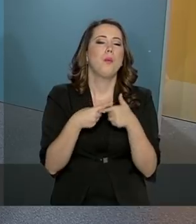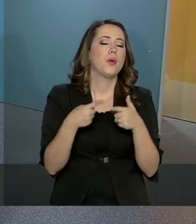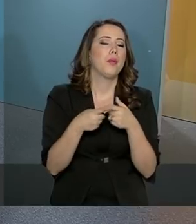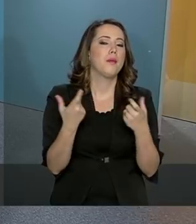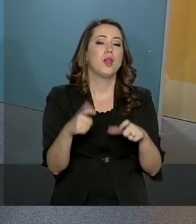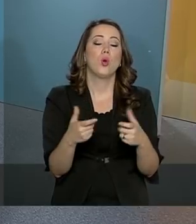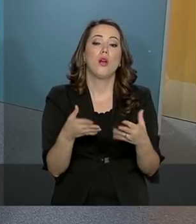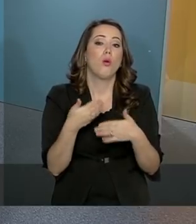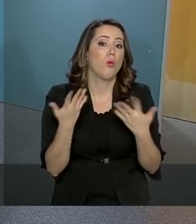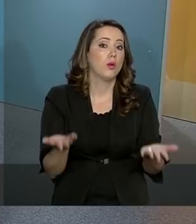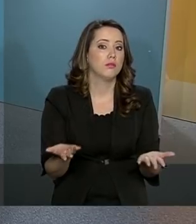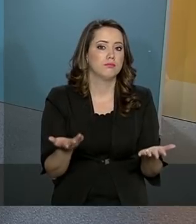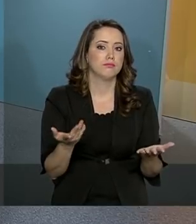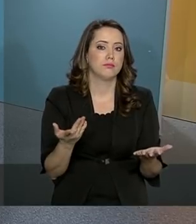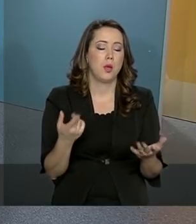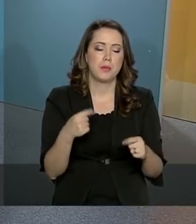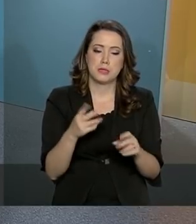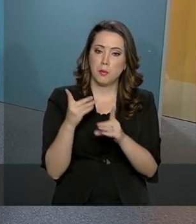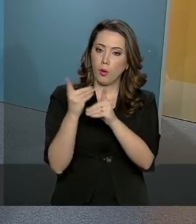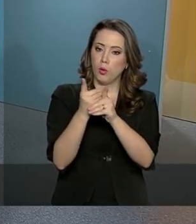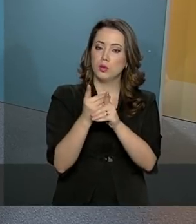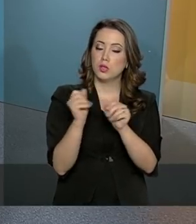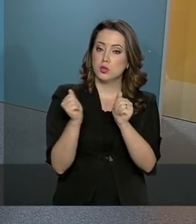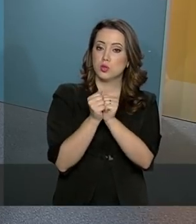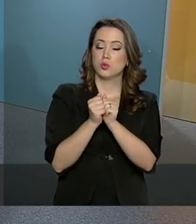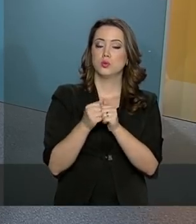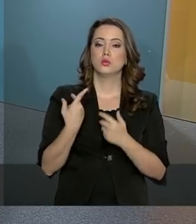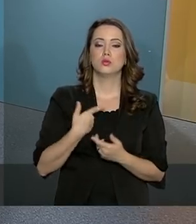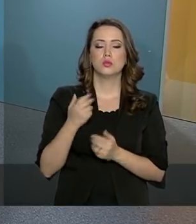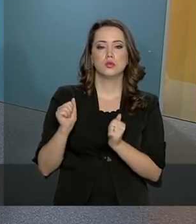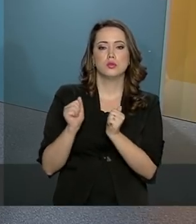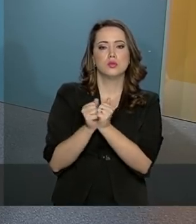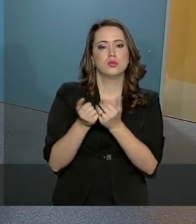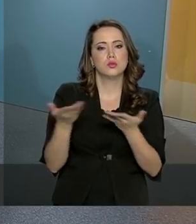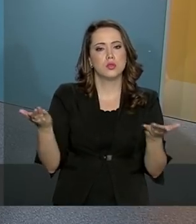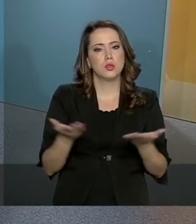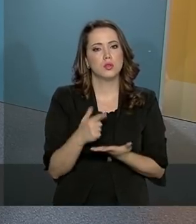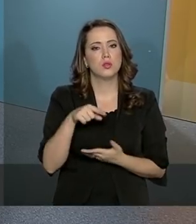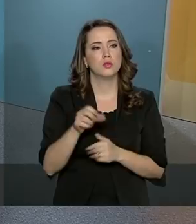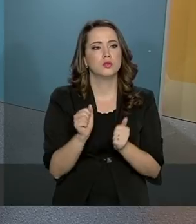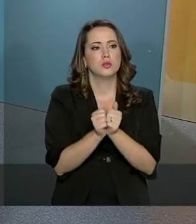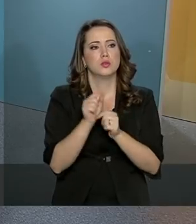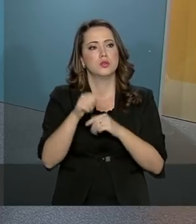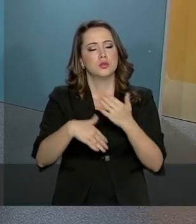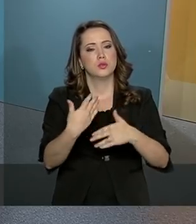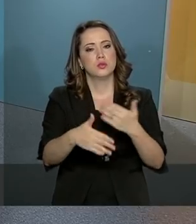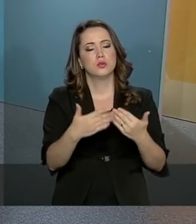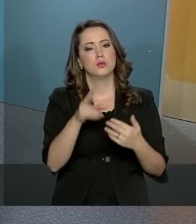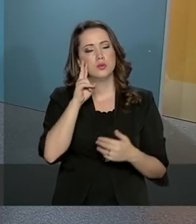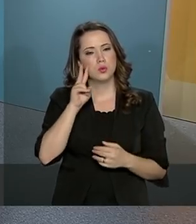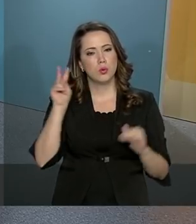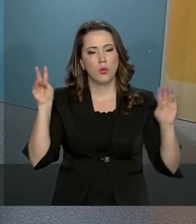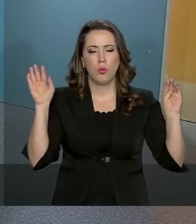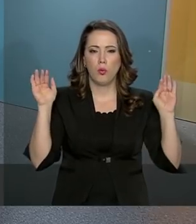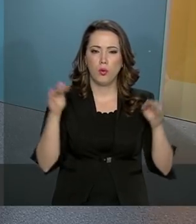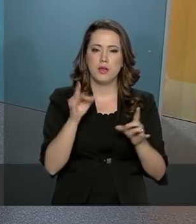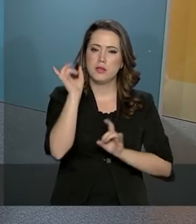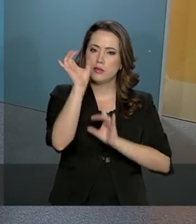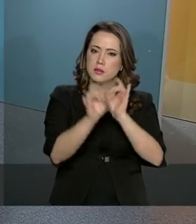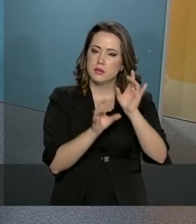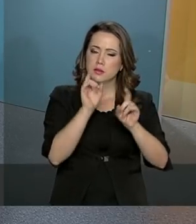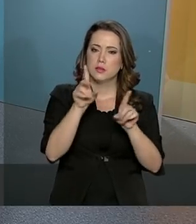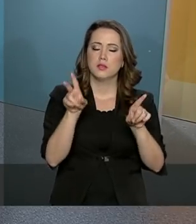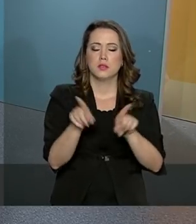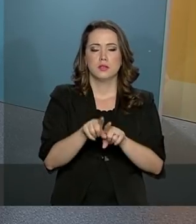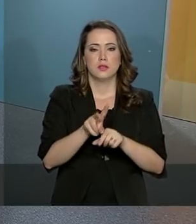Nós vamos encontrar isso juntos. E nós estamos aí vindo agora, nesse exato momento, com um olhar muito especial às ações